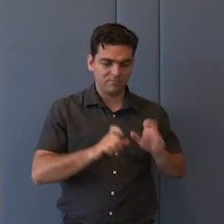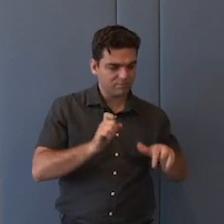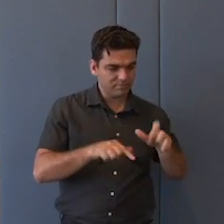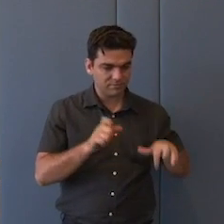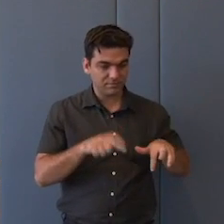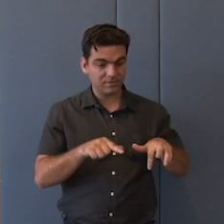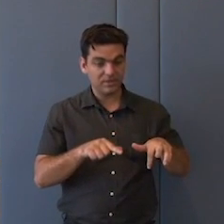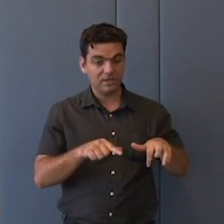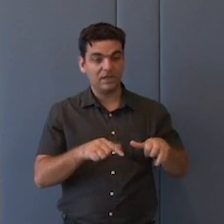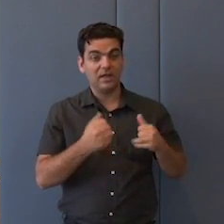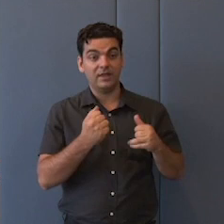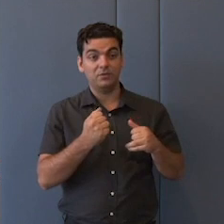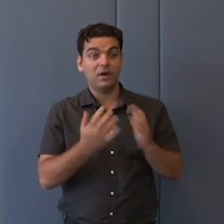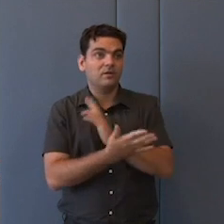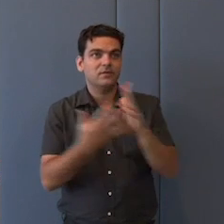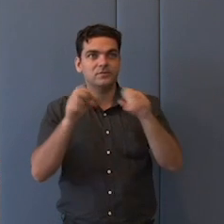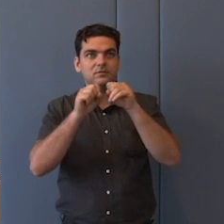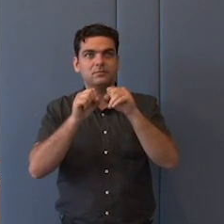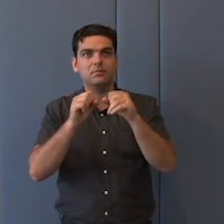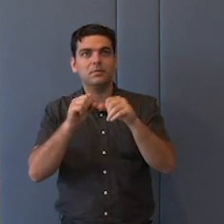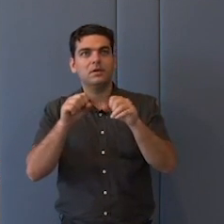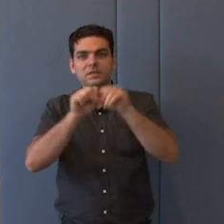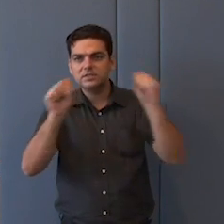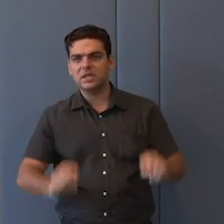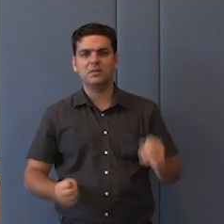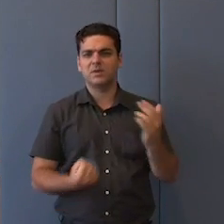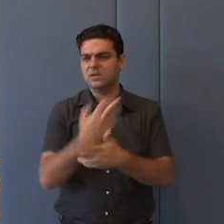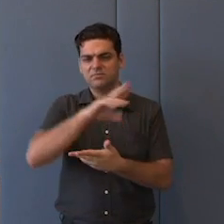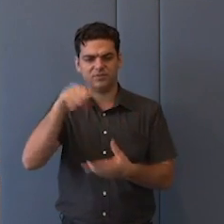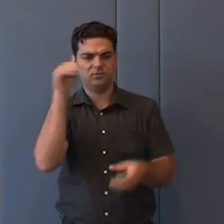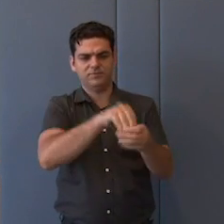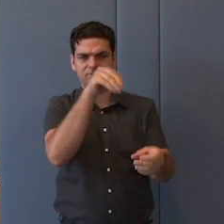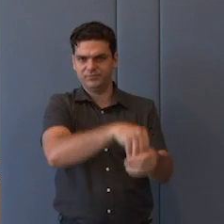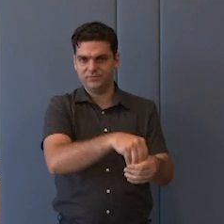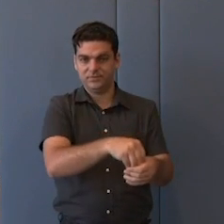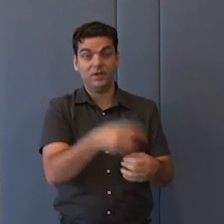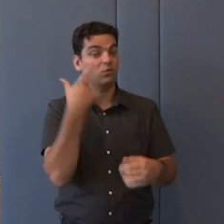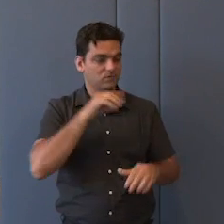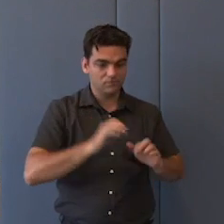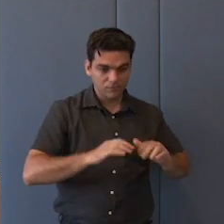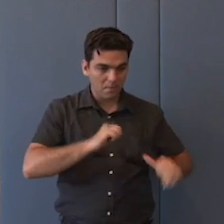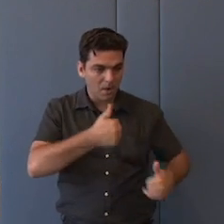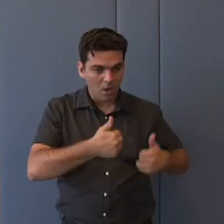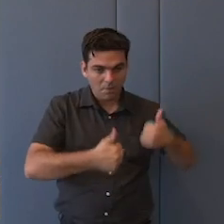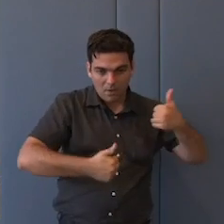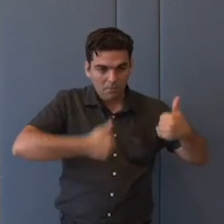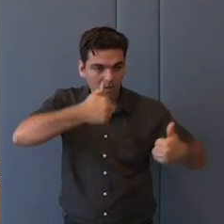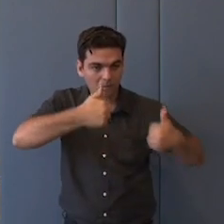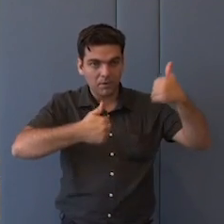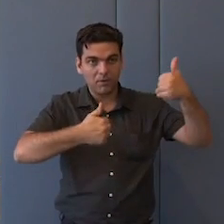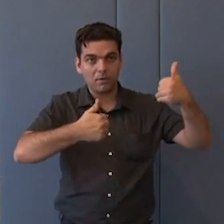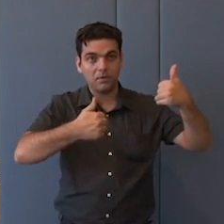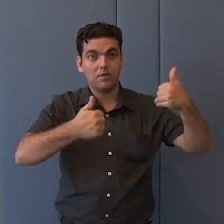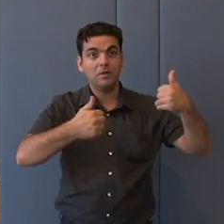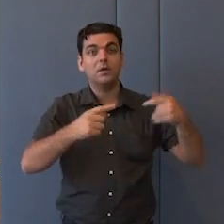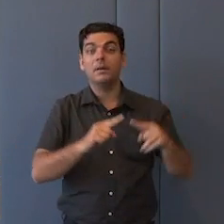capacidade de memória, de funcionamento, ele vai conseguindo realizar operações cada vez mais complexas. Mas, ele precisa de